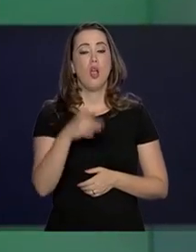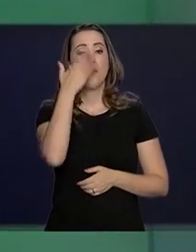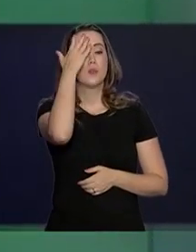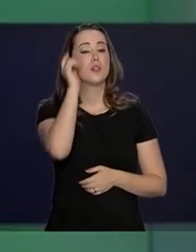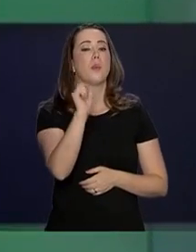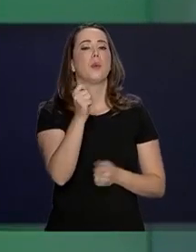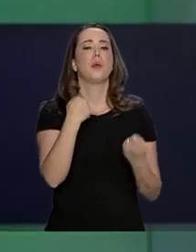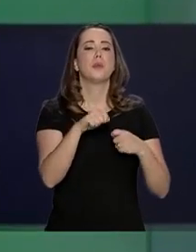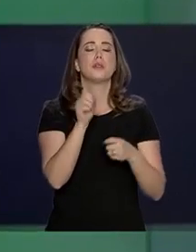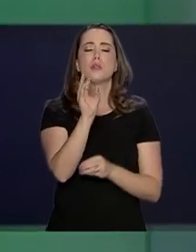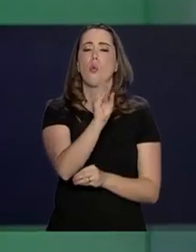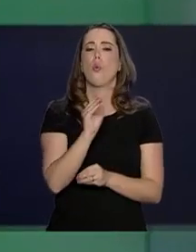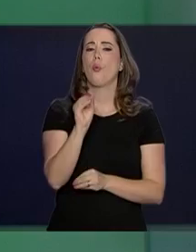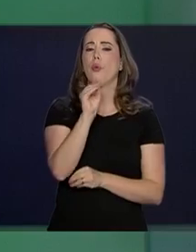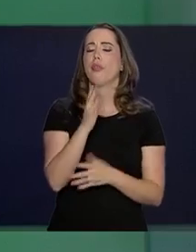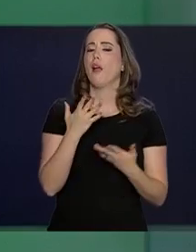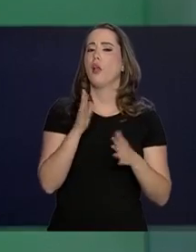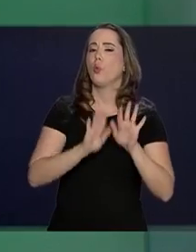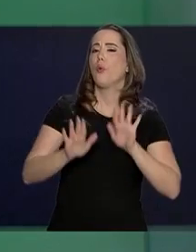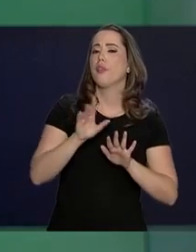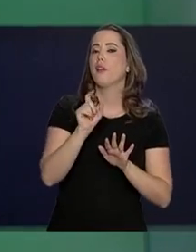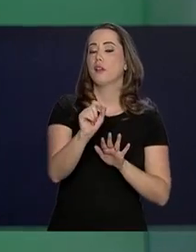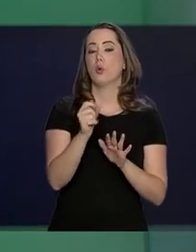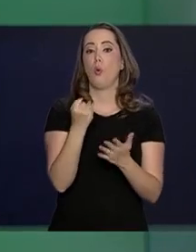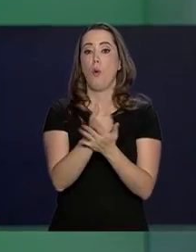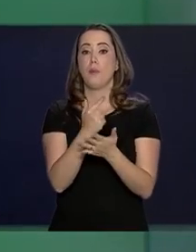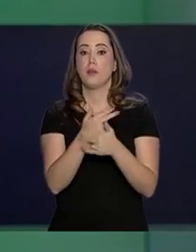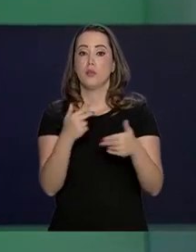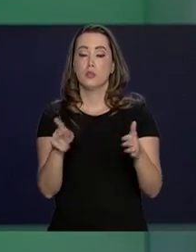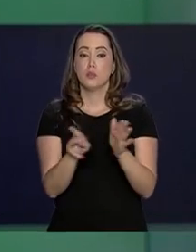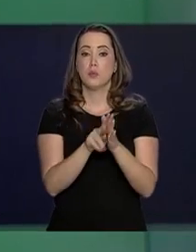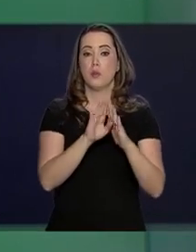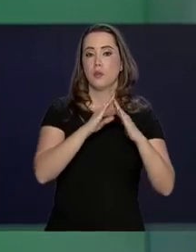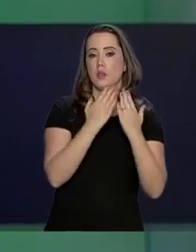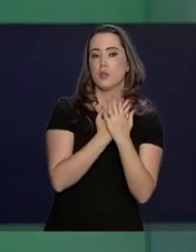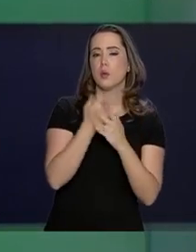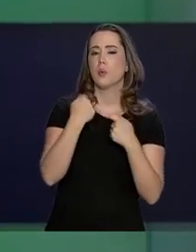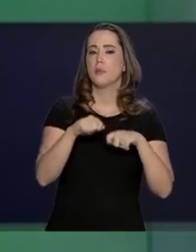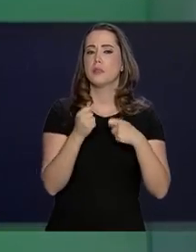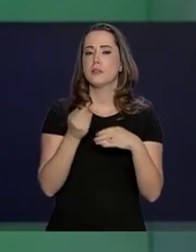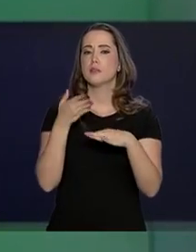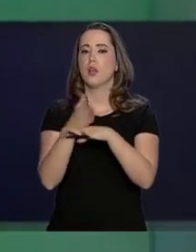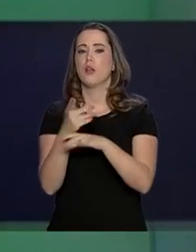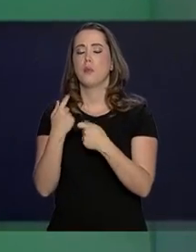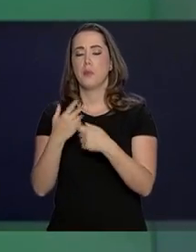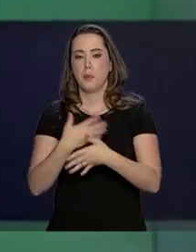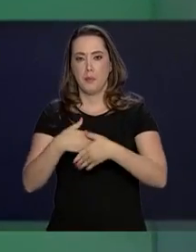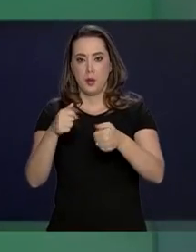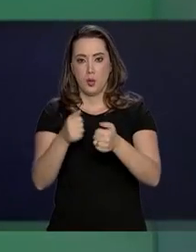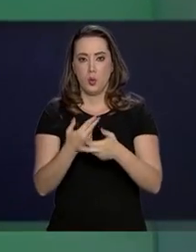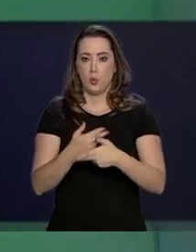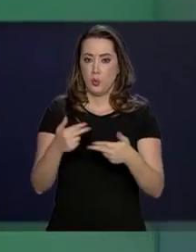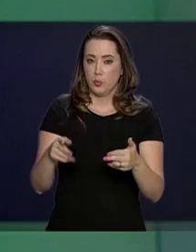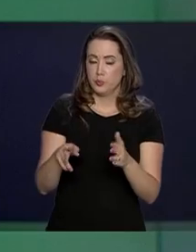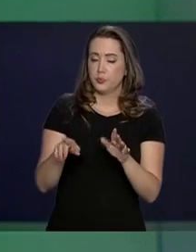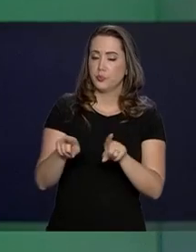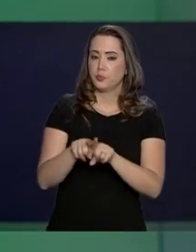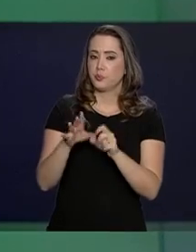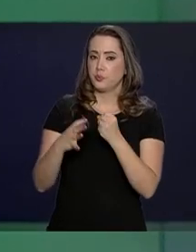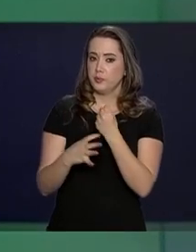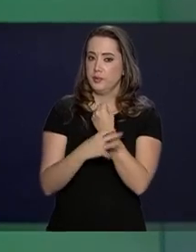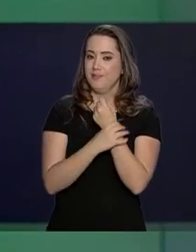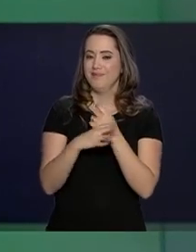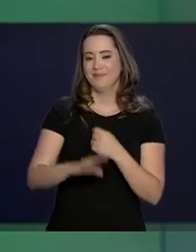necessários na hora de comprar material escolar? O que é preciso levar em conta para garantir a qualidade do produto e a segurança das